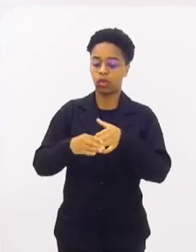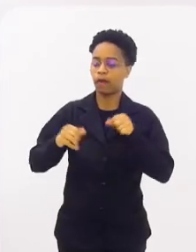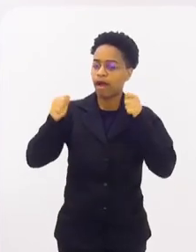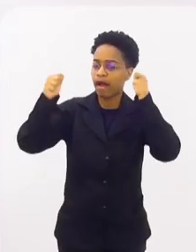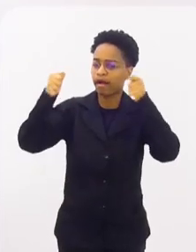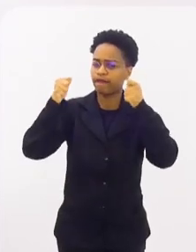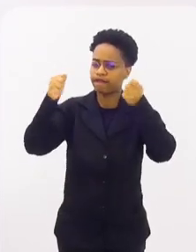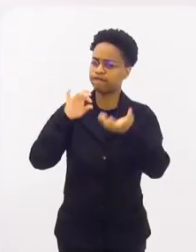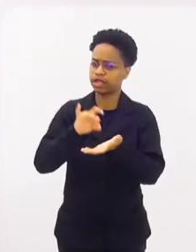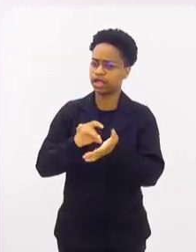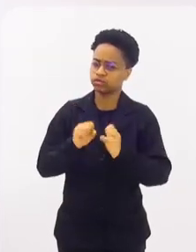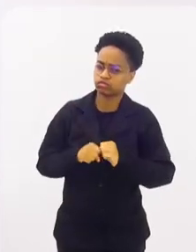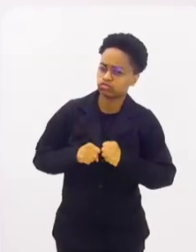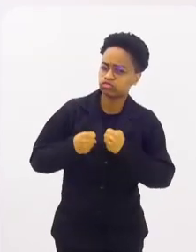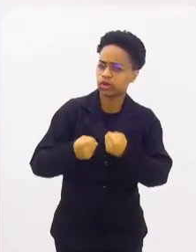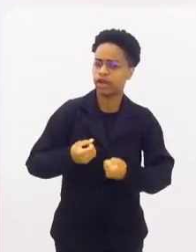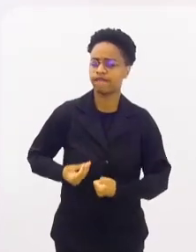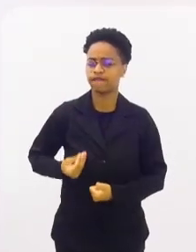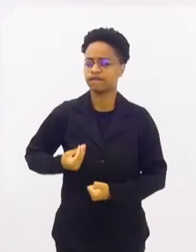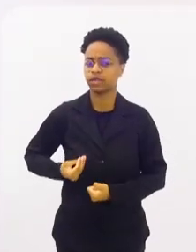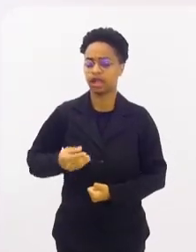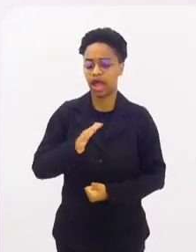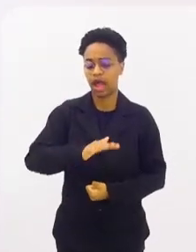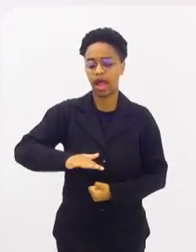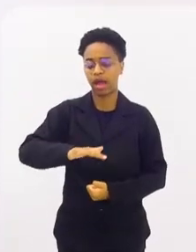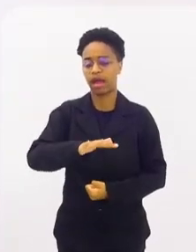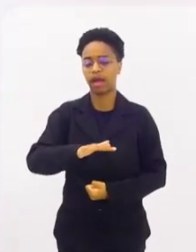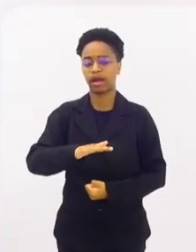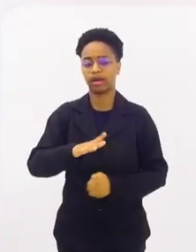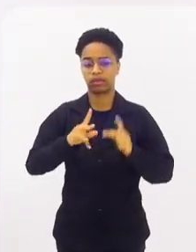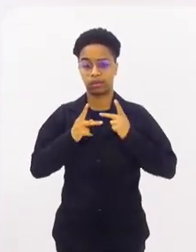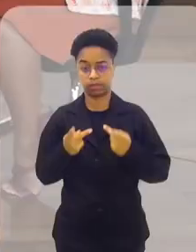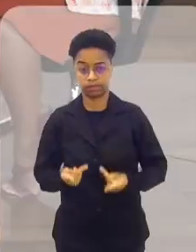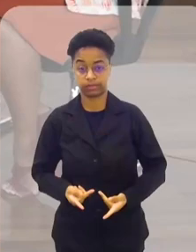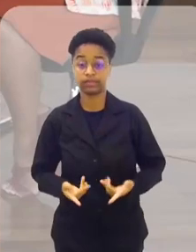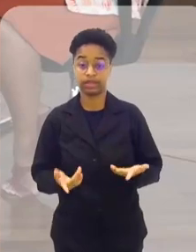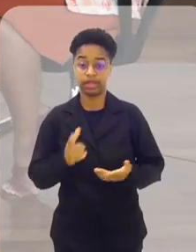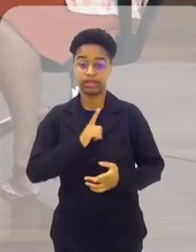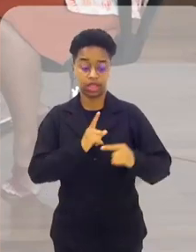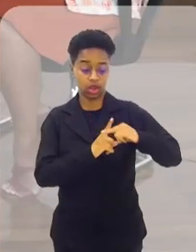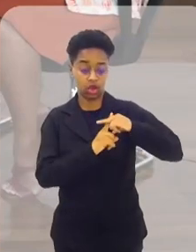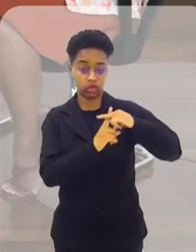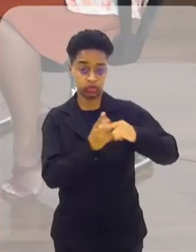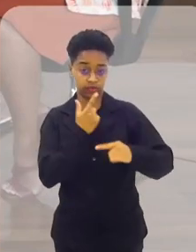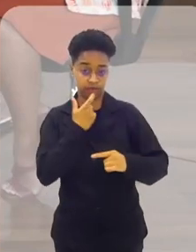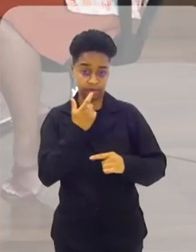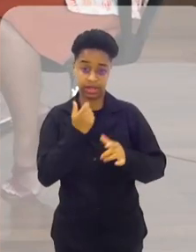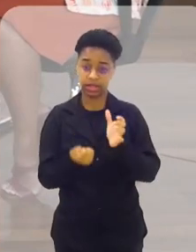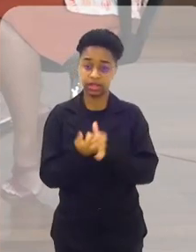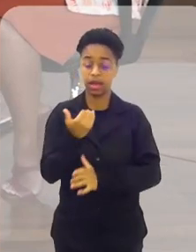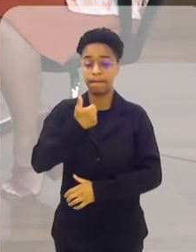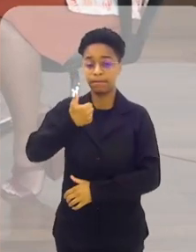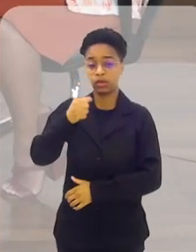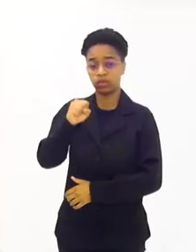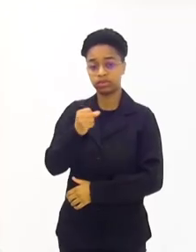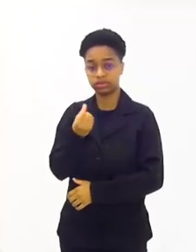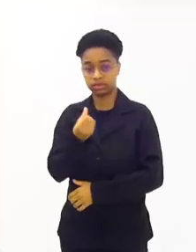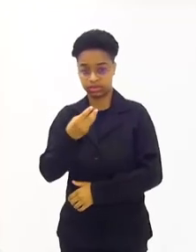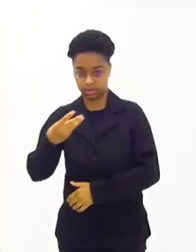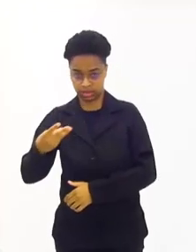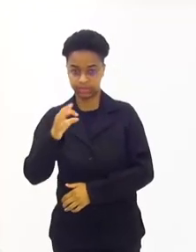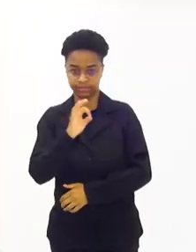militante, daquele que dedica a sua vida à causa humanitária. E aí, nós temos aqui a Cruz Vermelha, que foi criada em